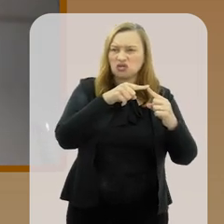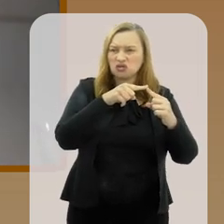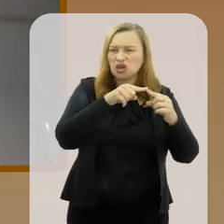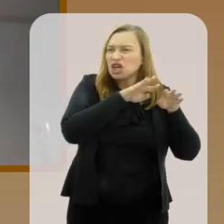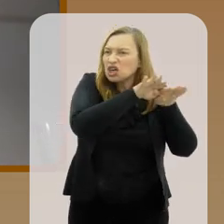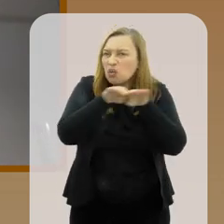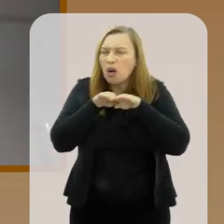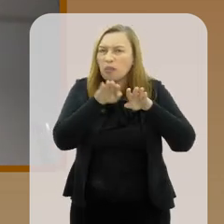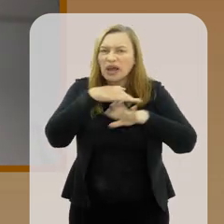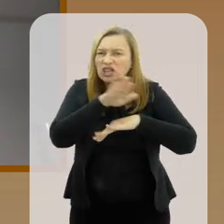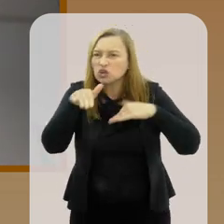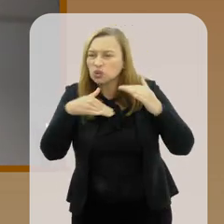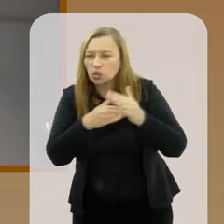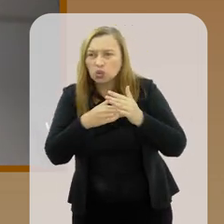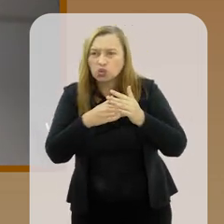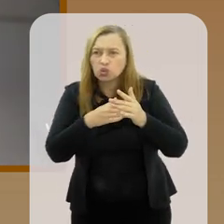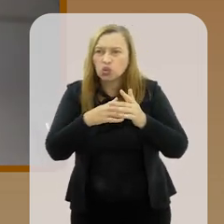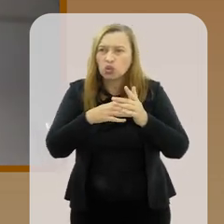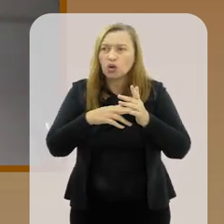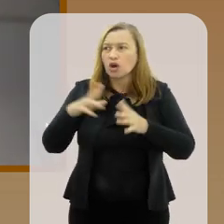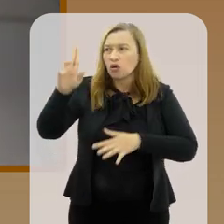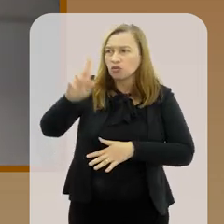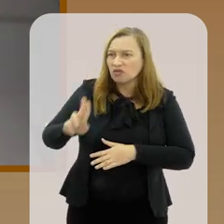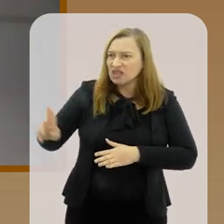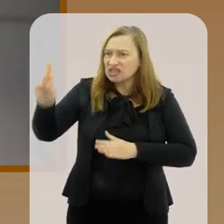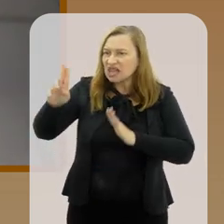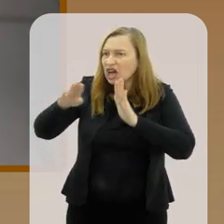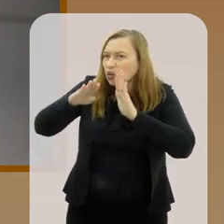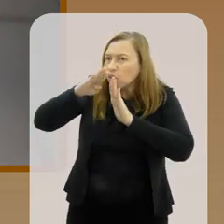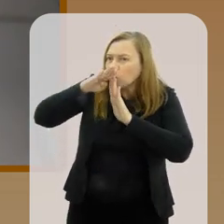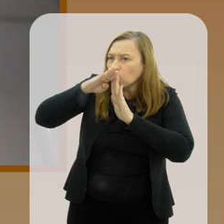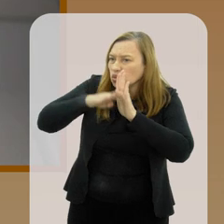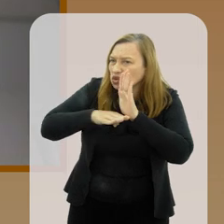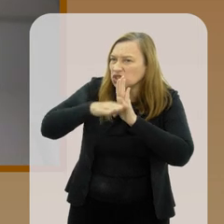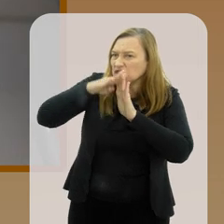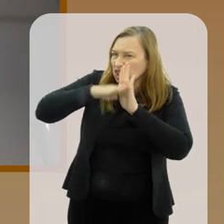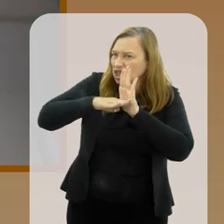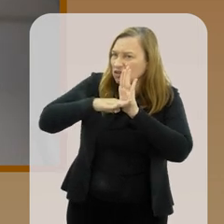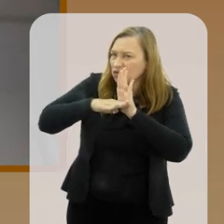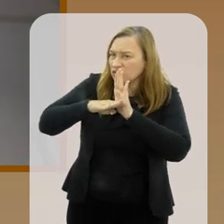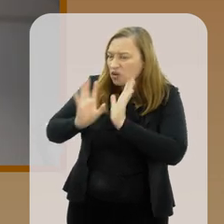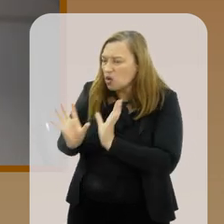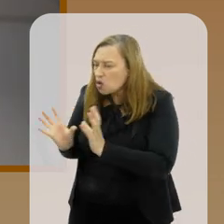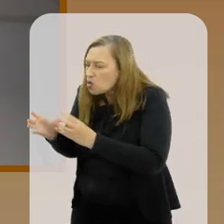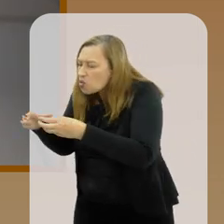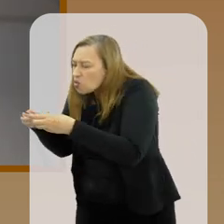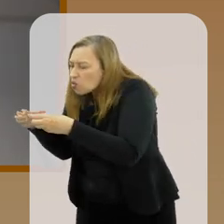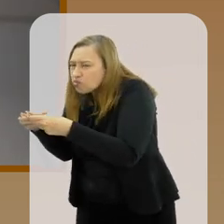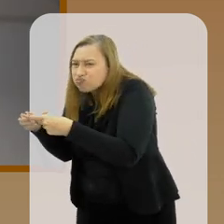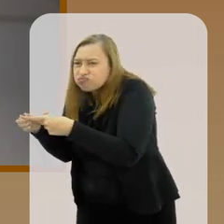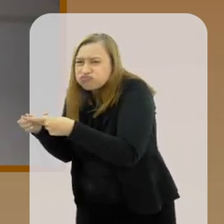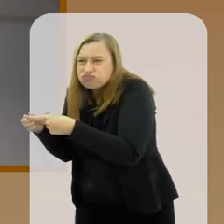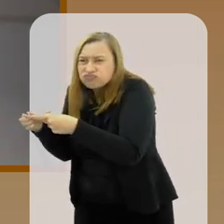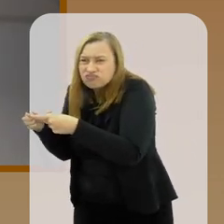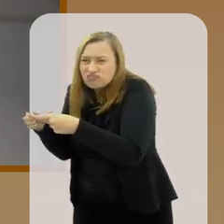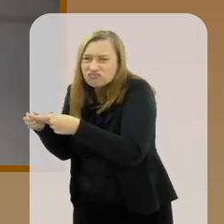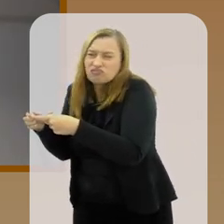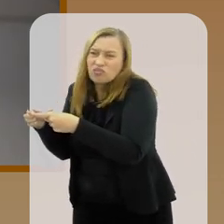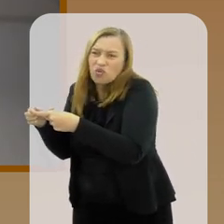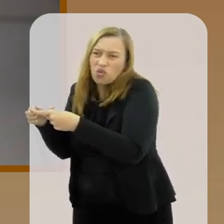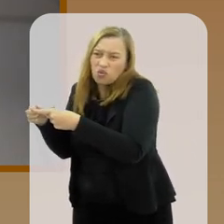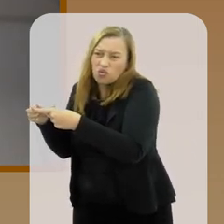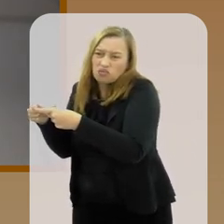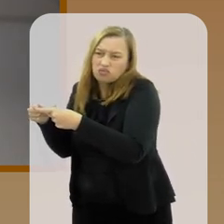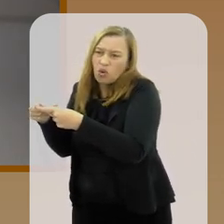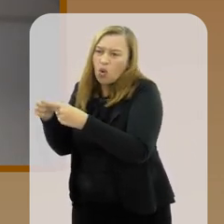pra toda a população. a universidade, o nível universitário vai ser relegado a uma parte muito pequena da população.